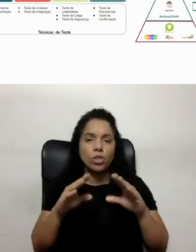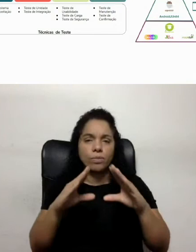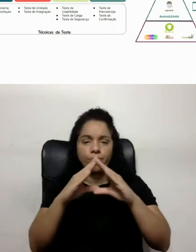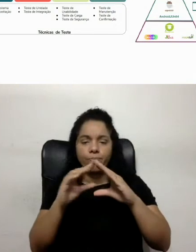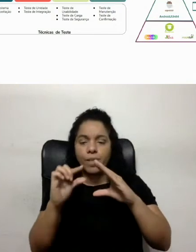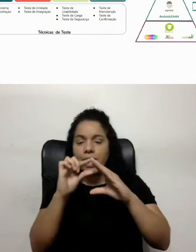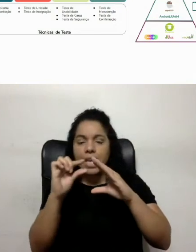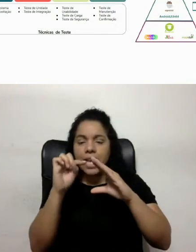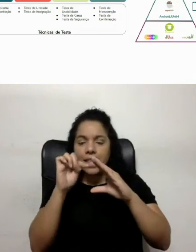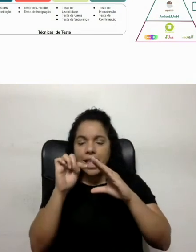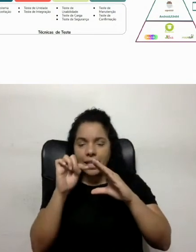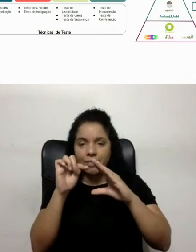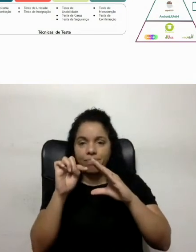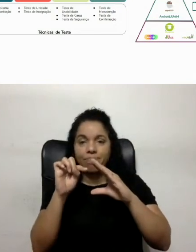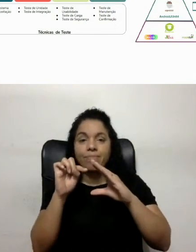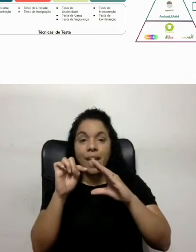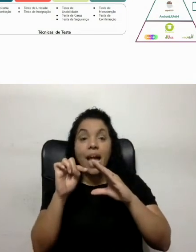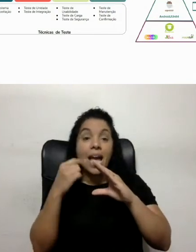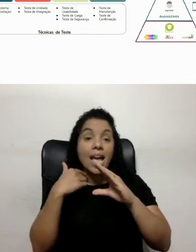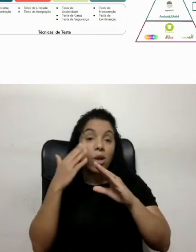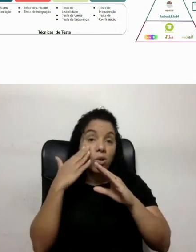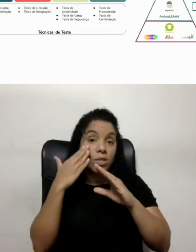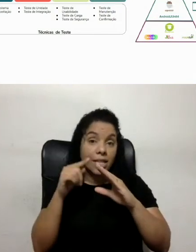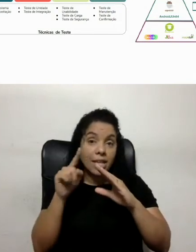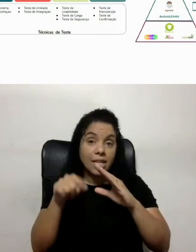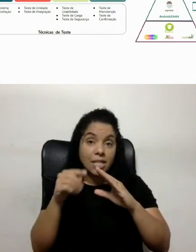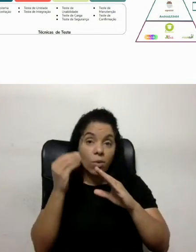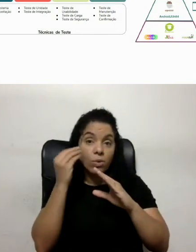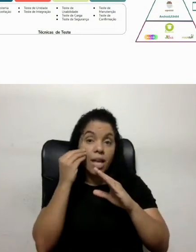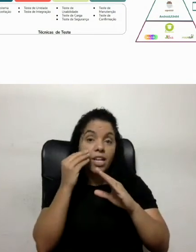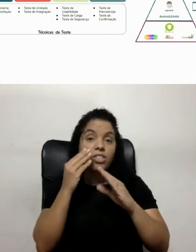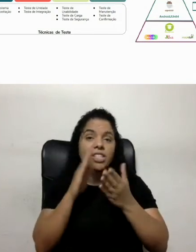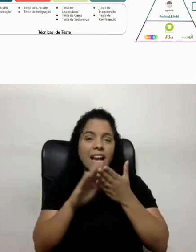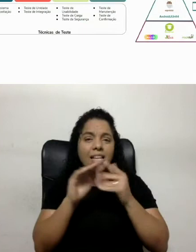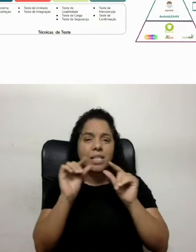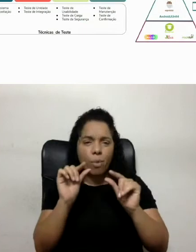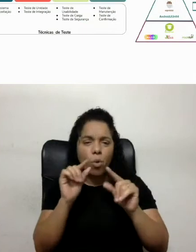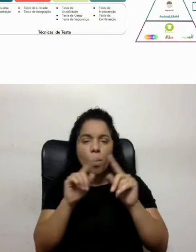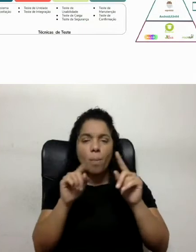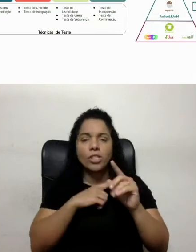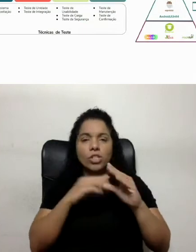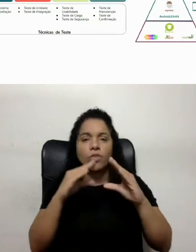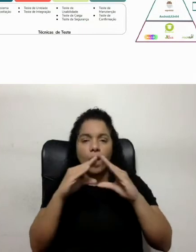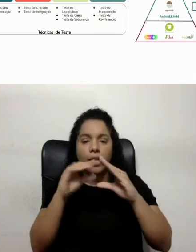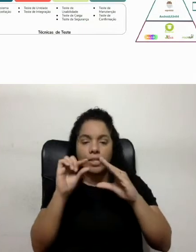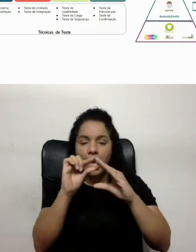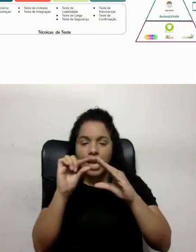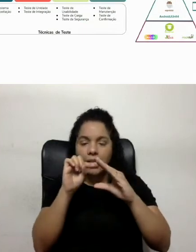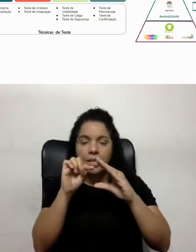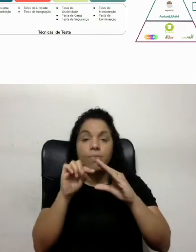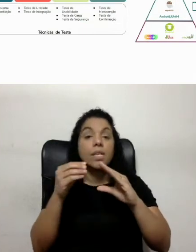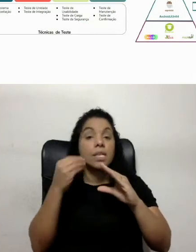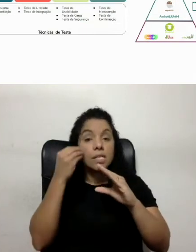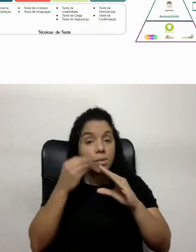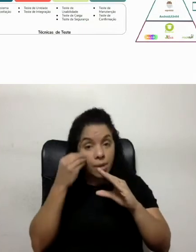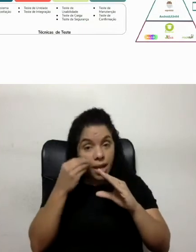Eu sei que esse aqui é um teste que a gente gasta pouco, mas a gente geralmente faz aqui. Pelo menos as experiências que eu